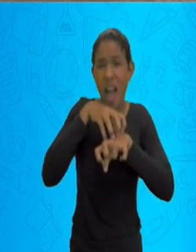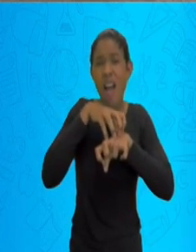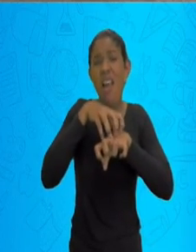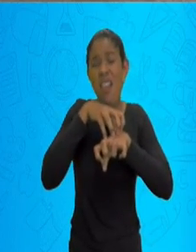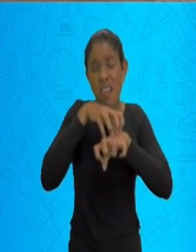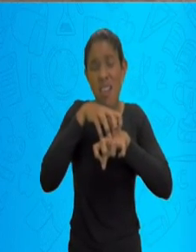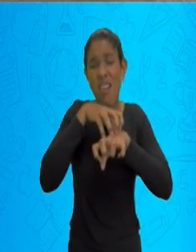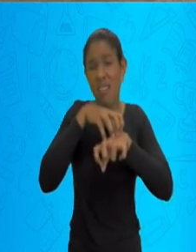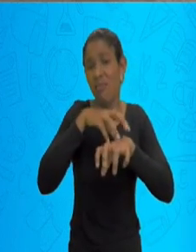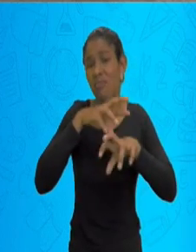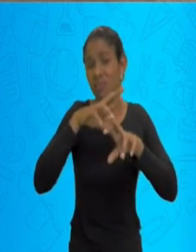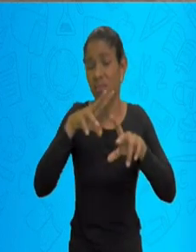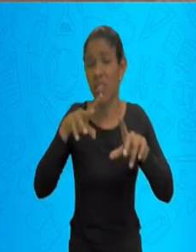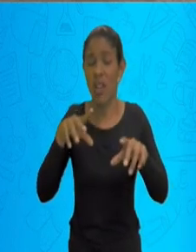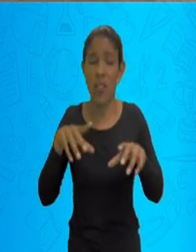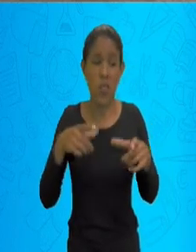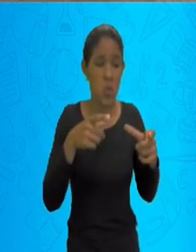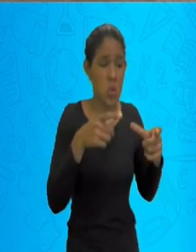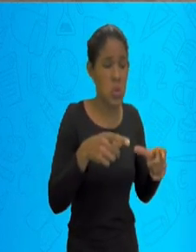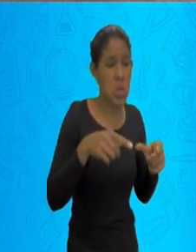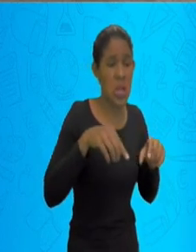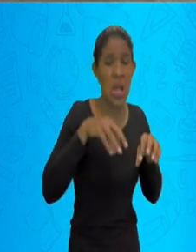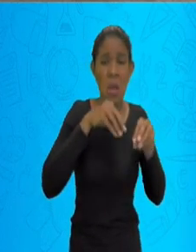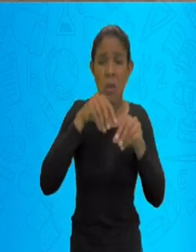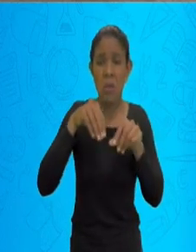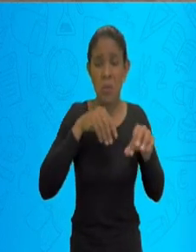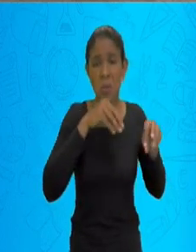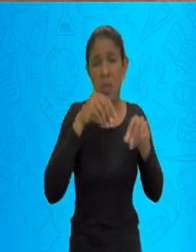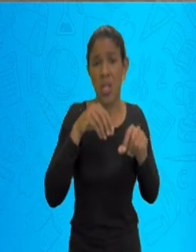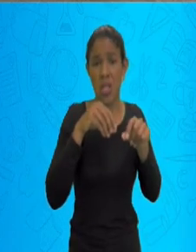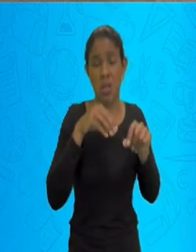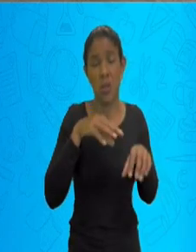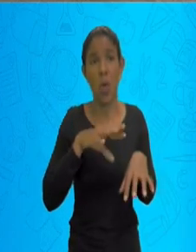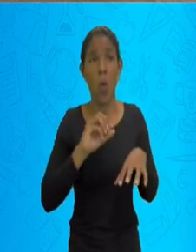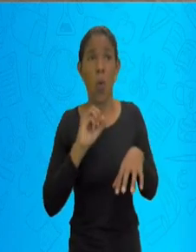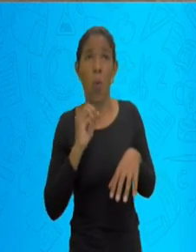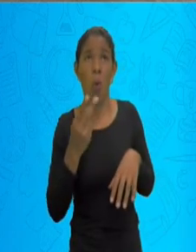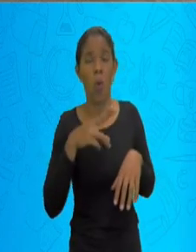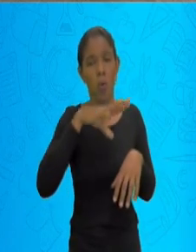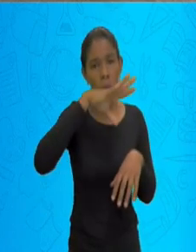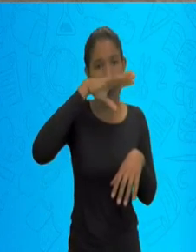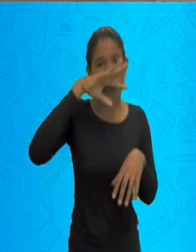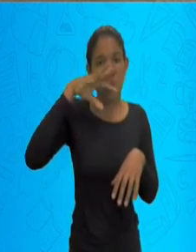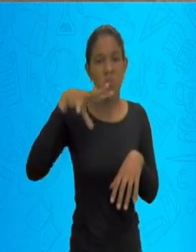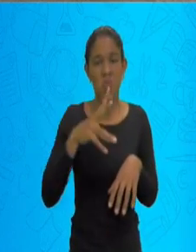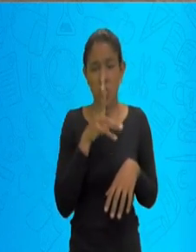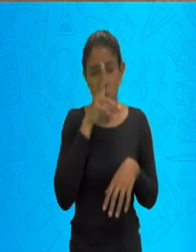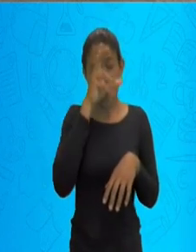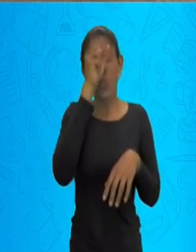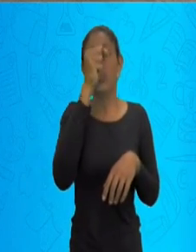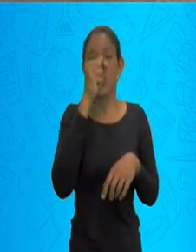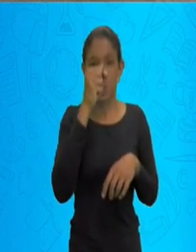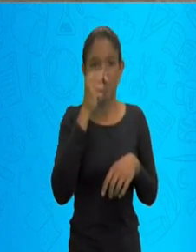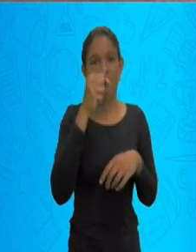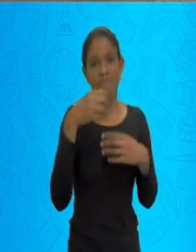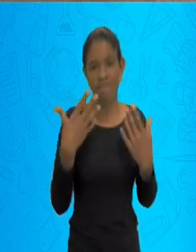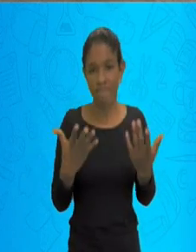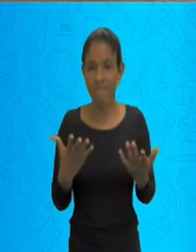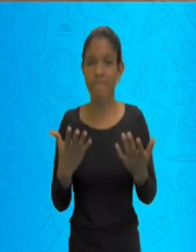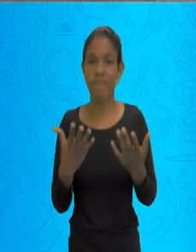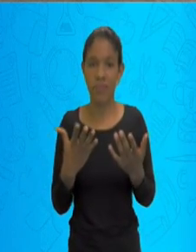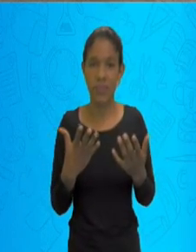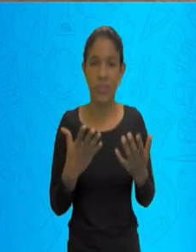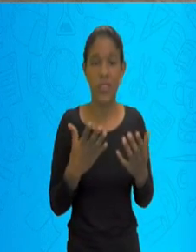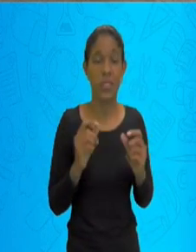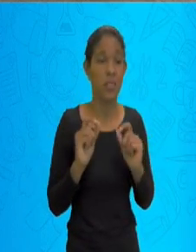se no ambiente tiver um cheiro mais forte, Então, tudo isso pode provocar esse muco nasal, o que vai fazer